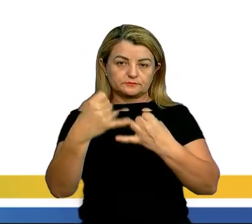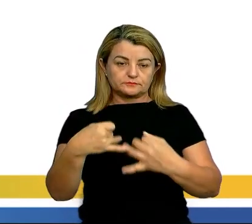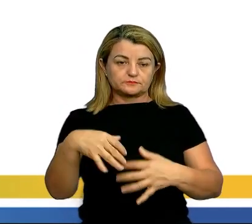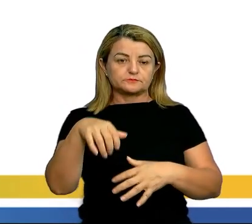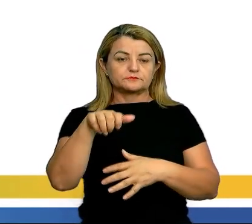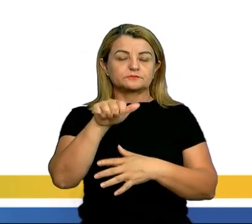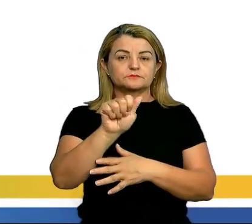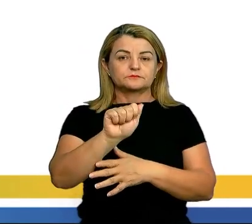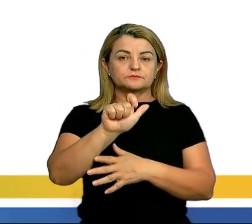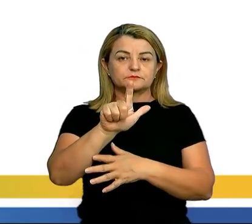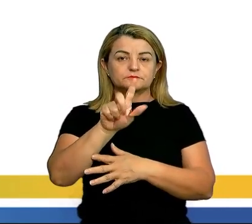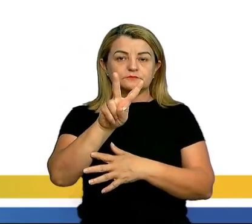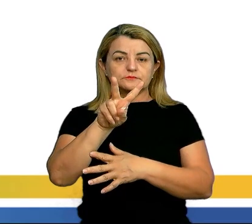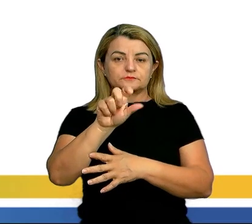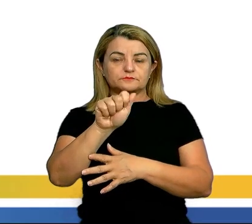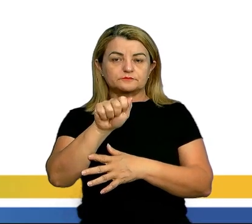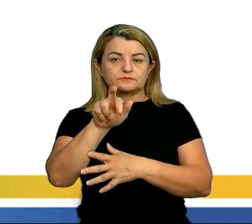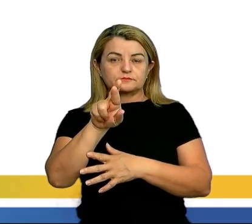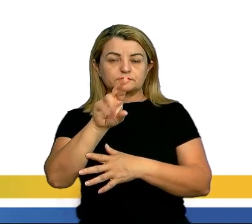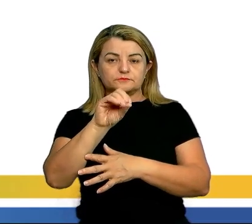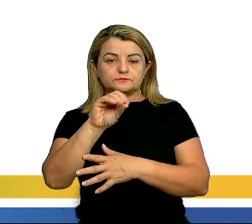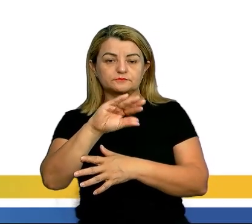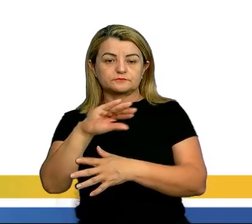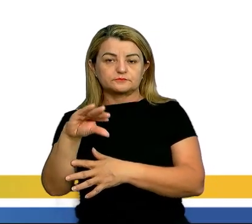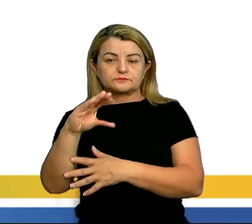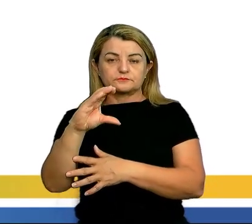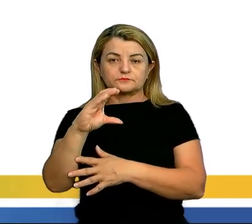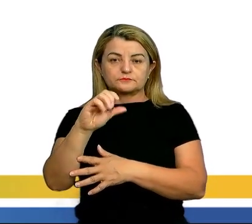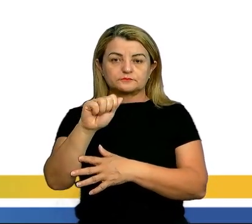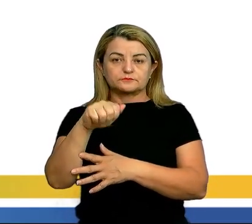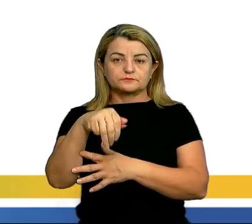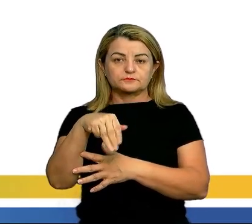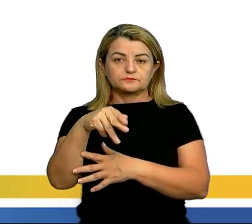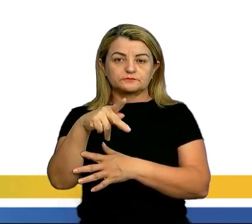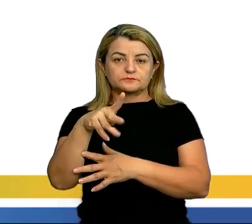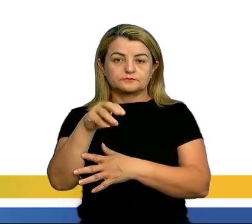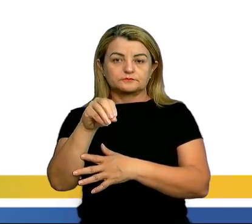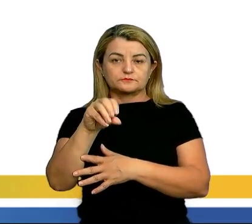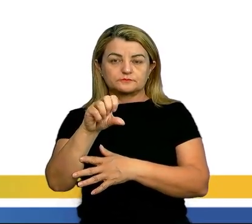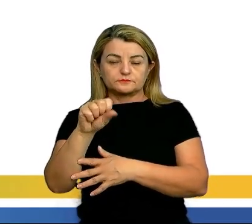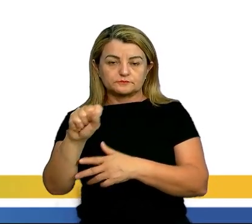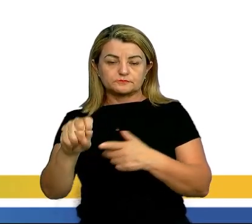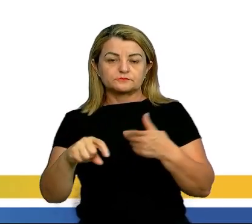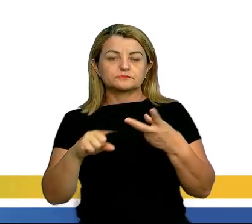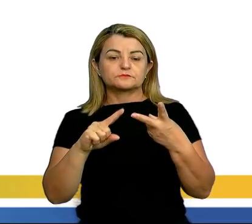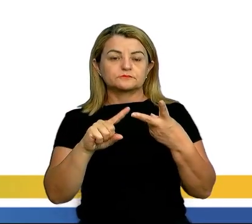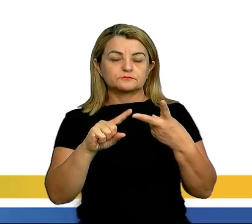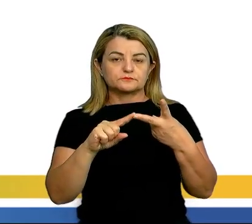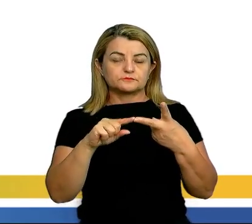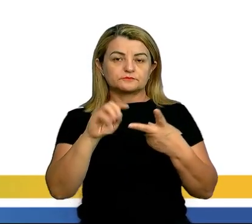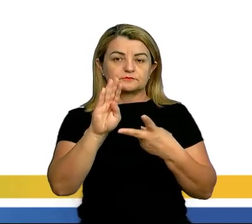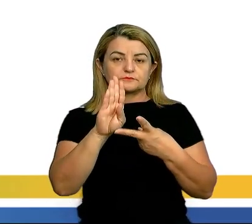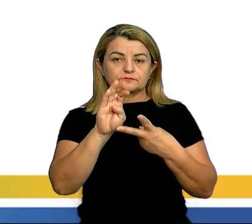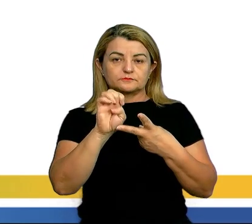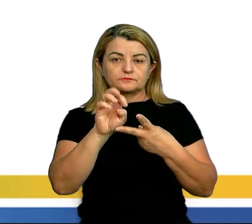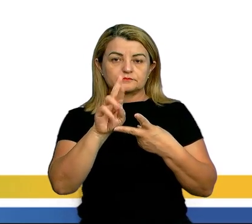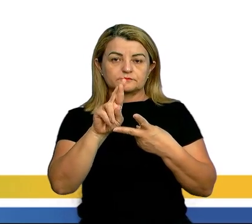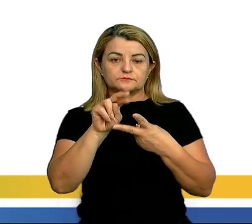e hoje nós falaremos sobre o Bernardo Soares, Alberto Caeiro e